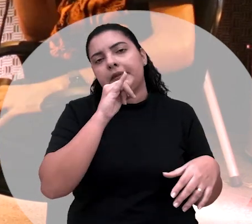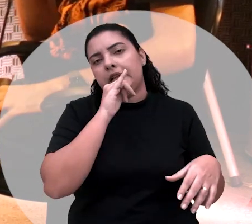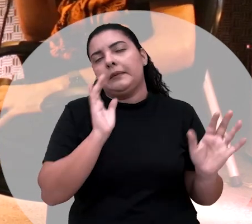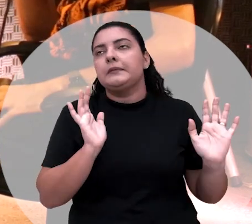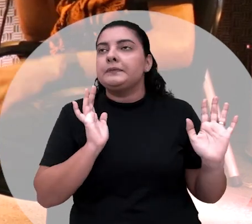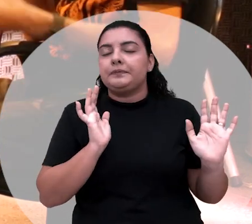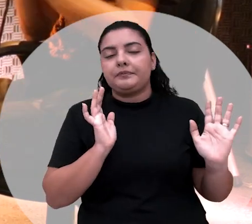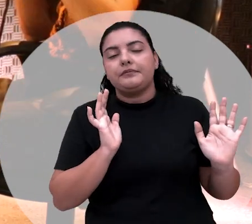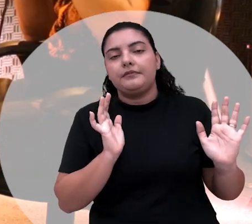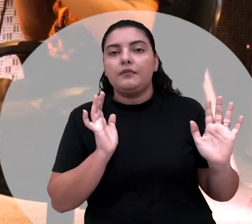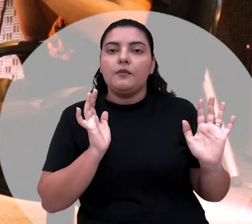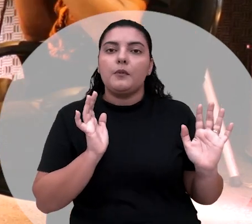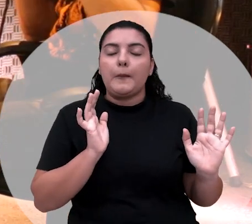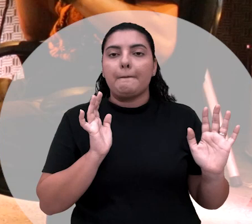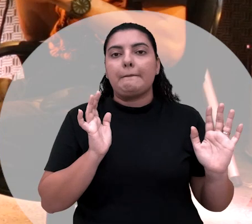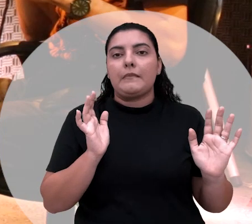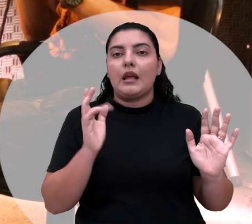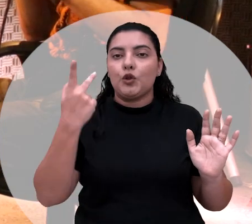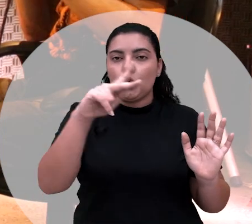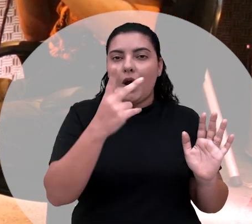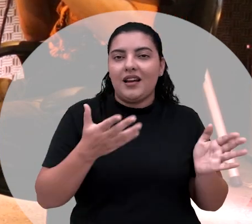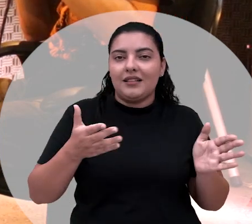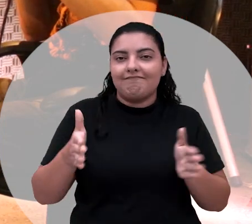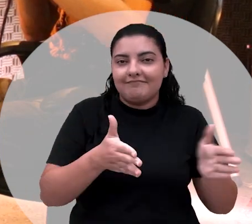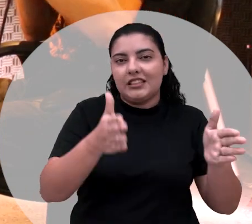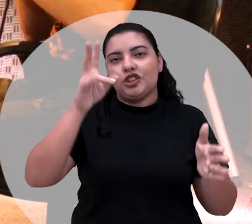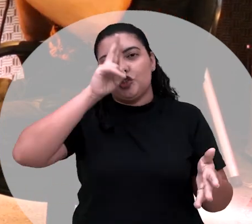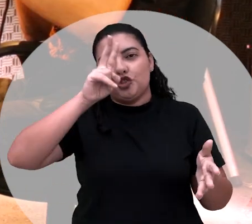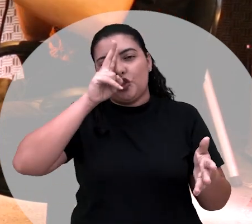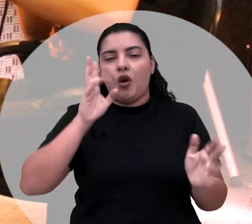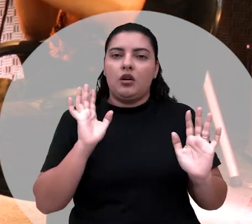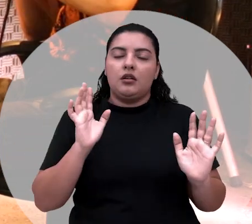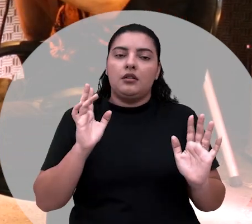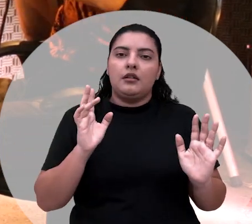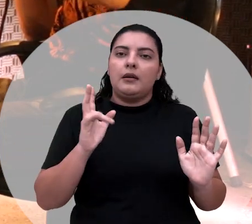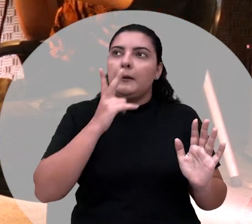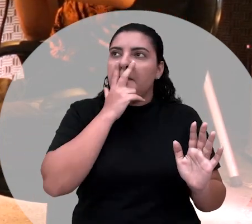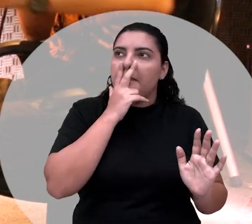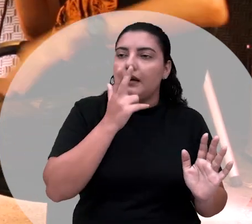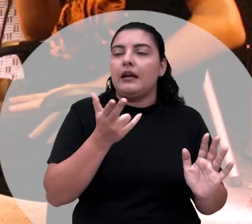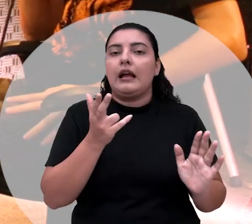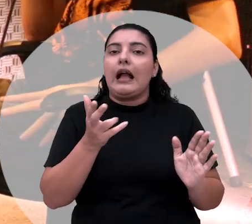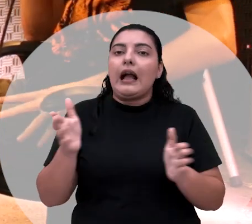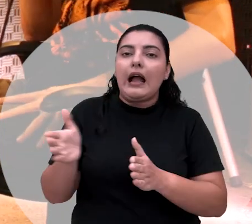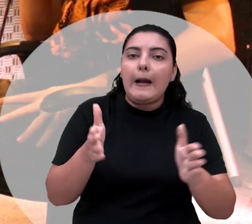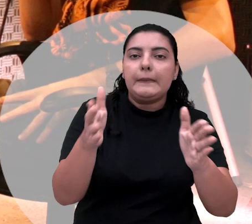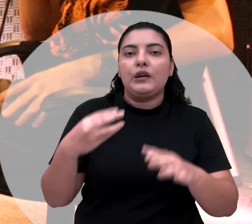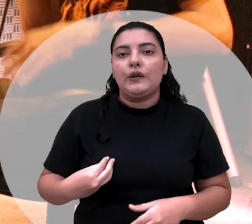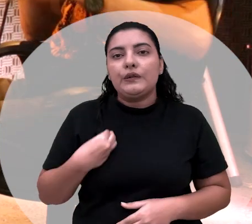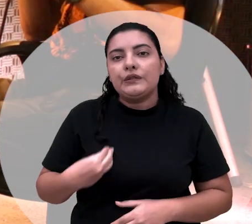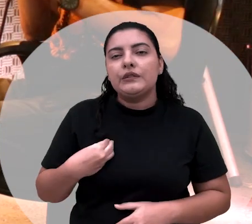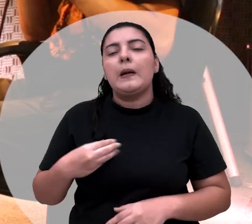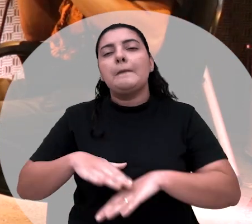mais, a gente foi vendo um pouco da história da senhora, como é que essas transições, esses caminhos que a senhora percorreu, o